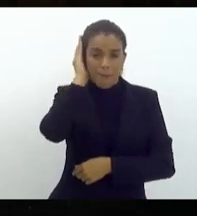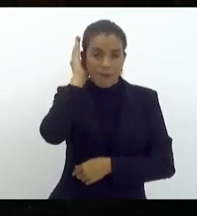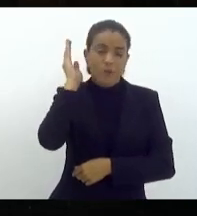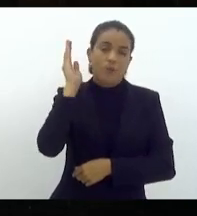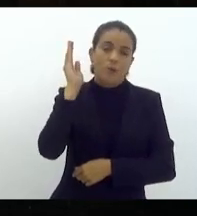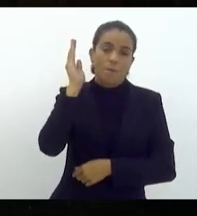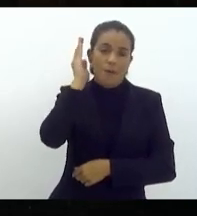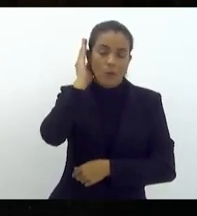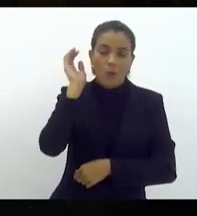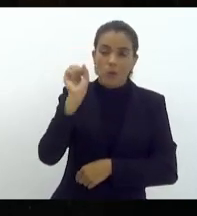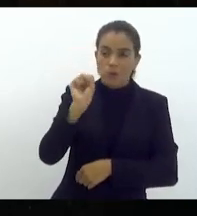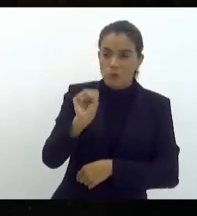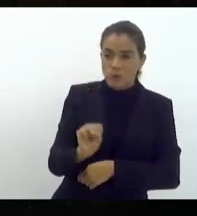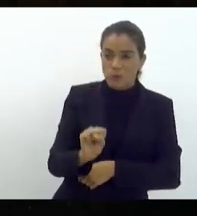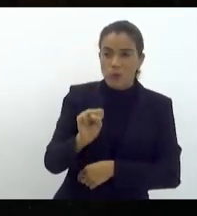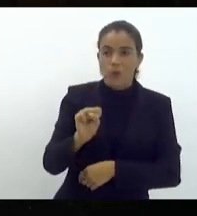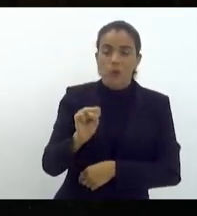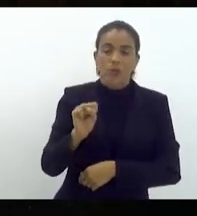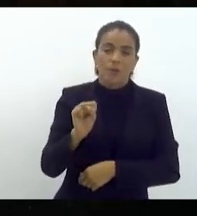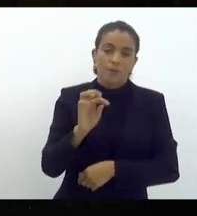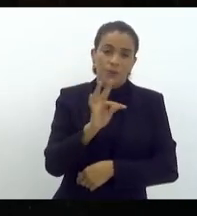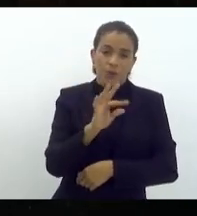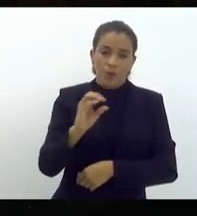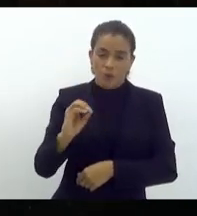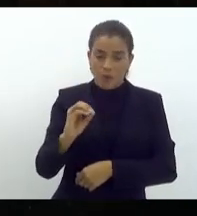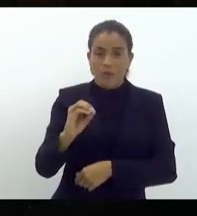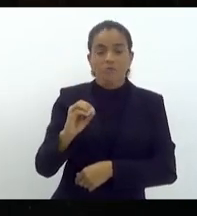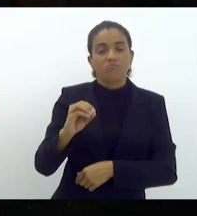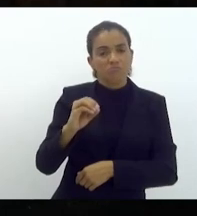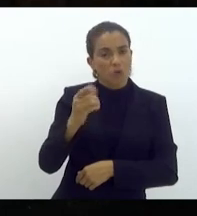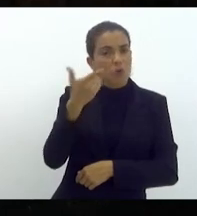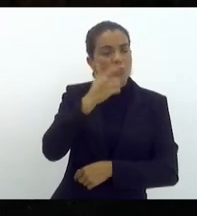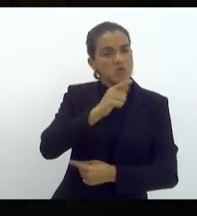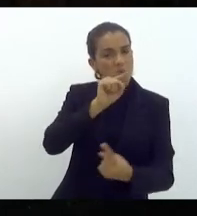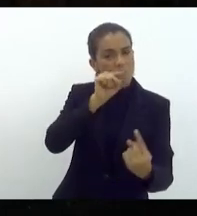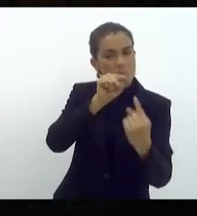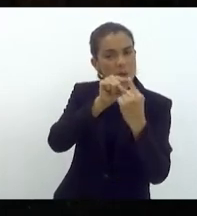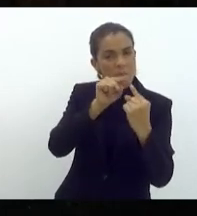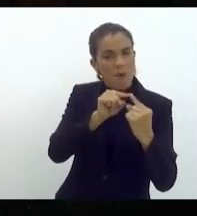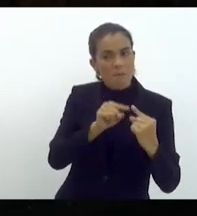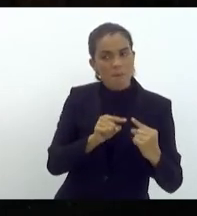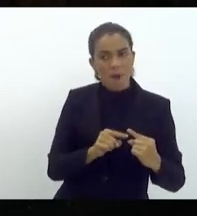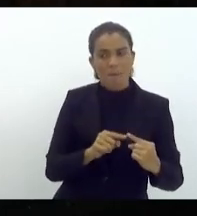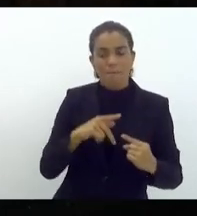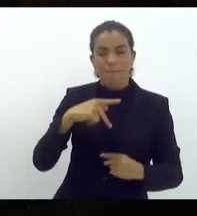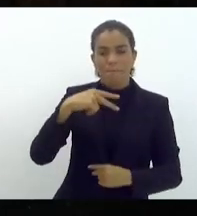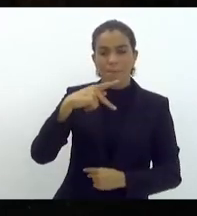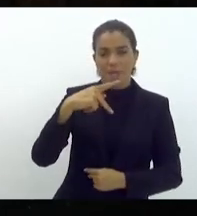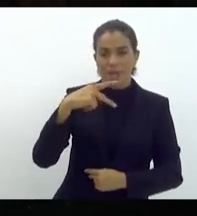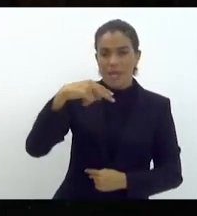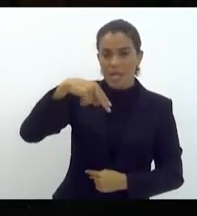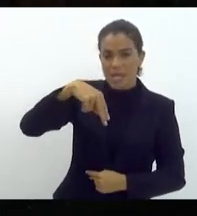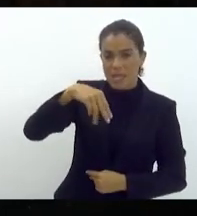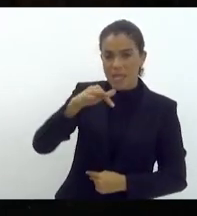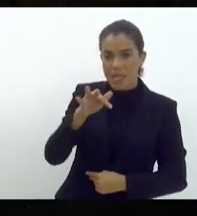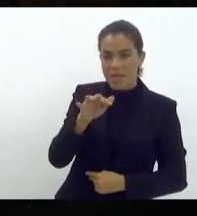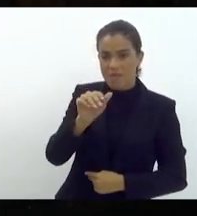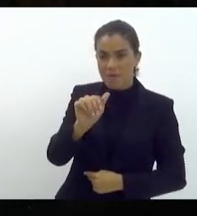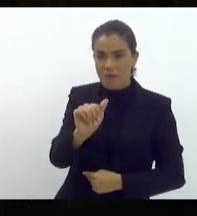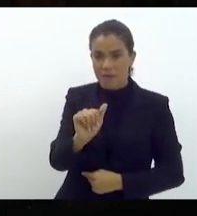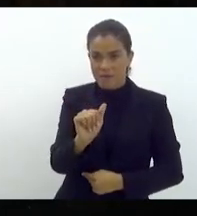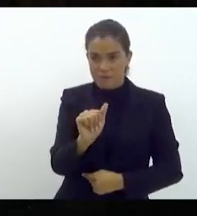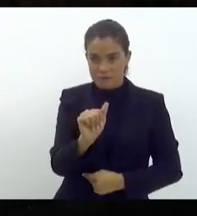Mato Grosso do Sul e Tocantins, atingiram os requisitos do PEPNFA, citado por